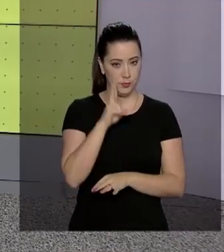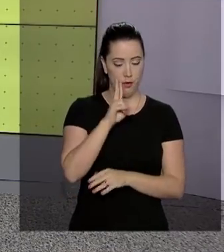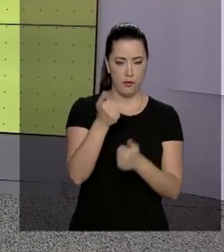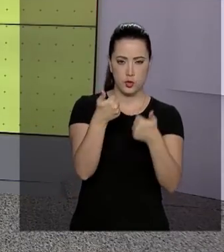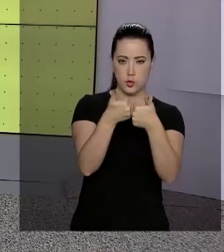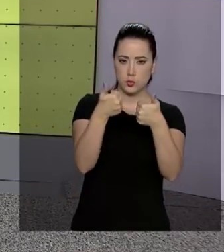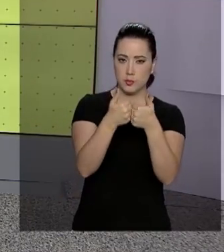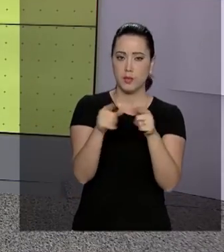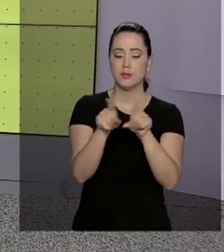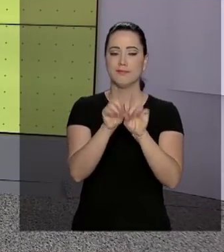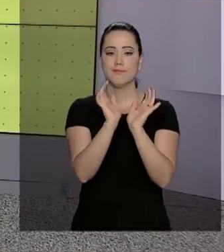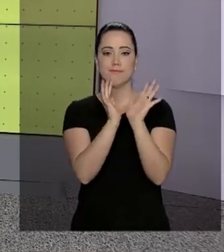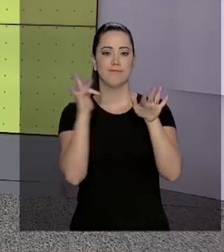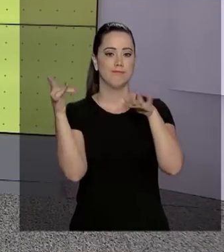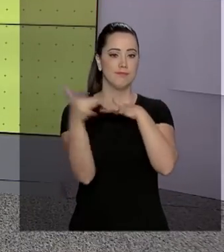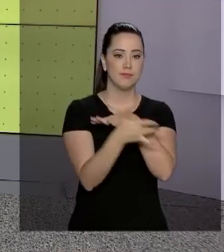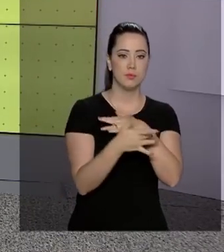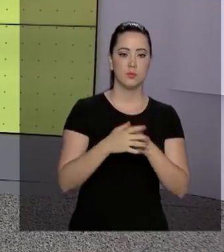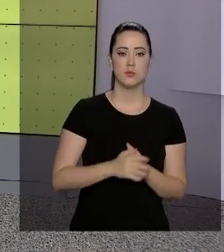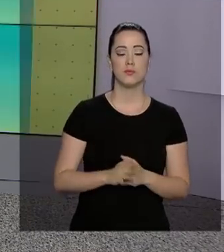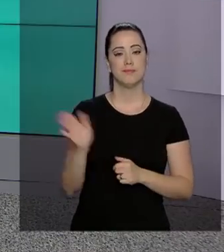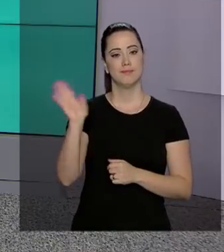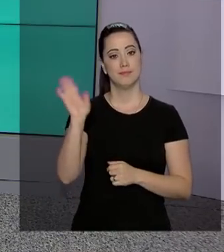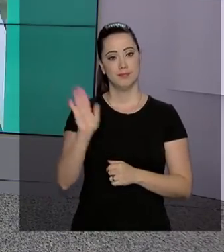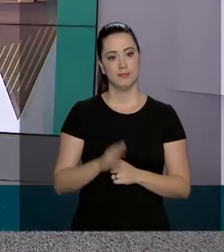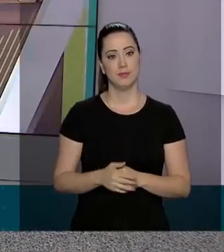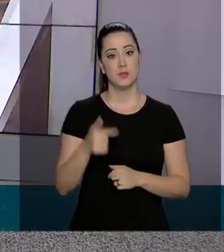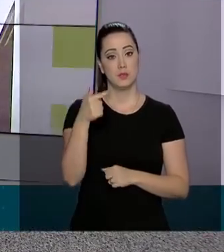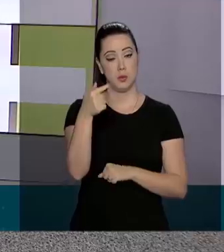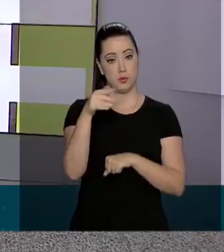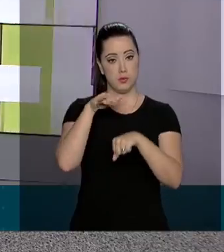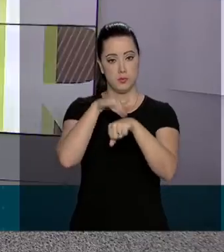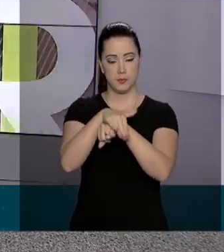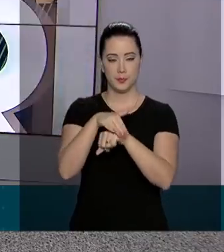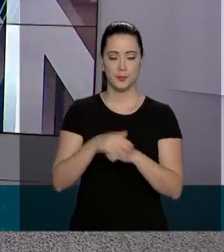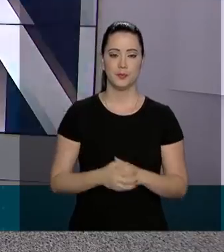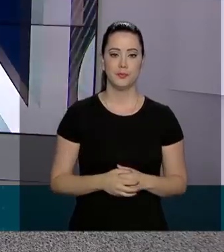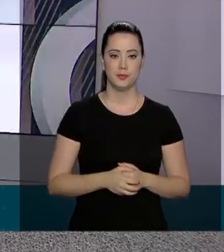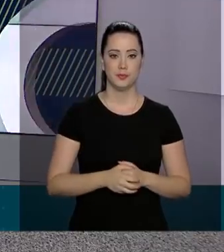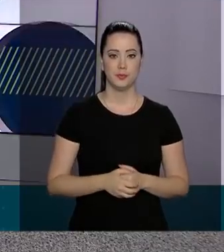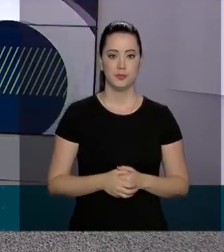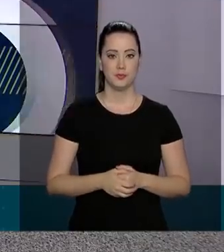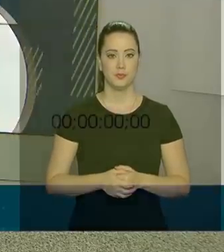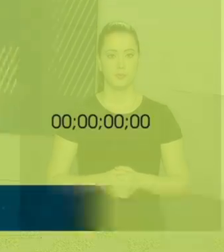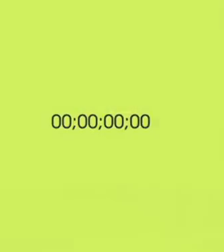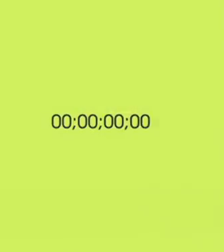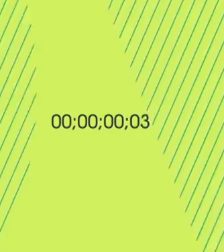Acompanhe a gente também pelas nossas redes sociais. Até a próxima edição, às 7 da noite.